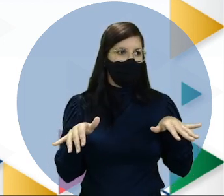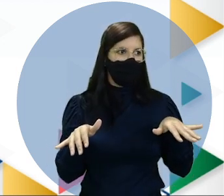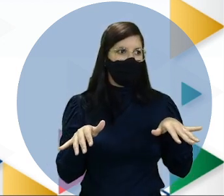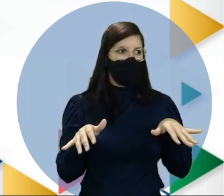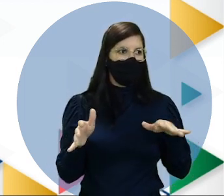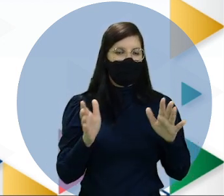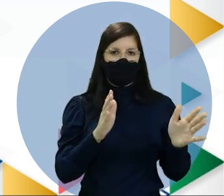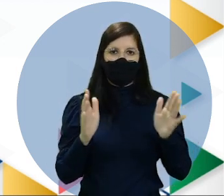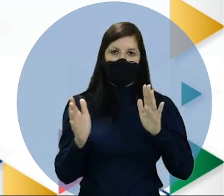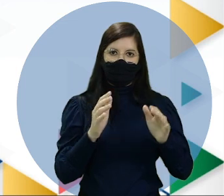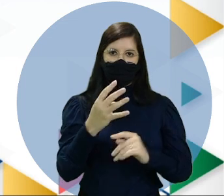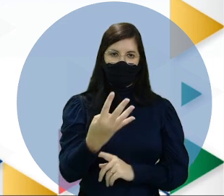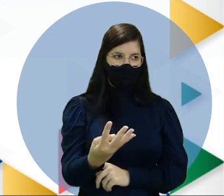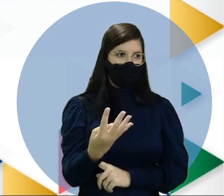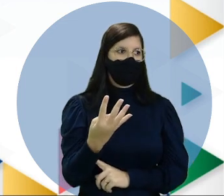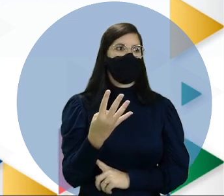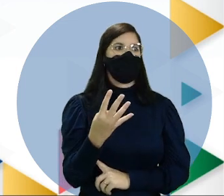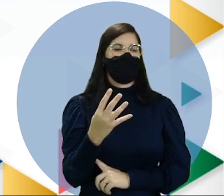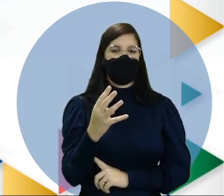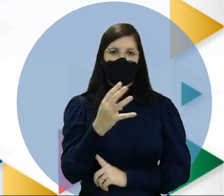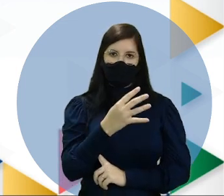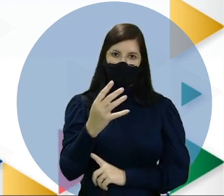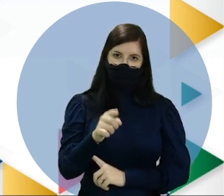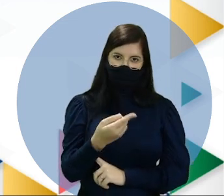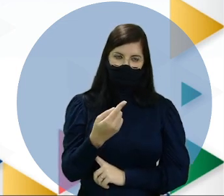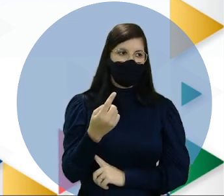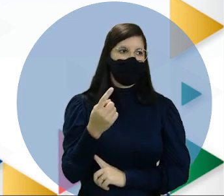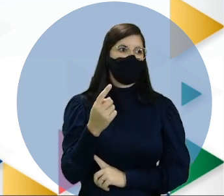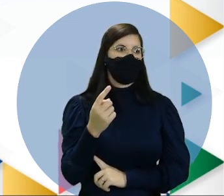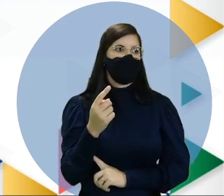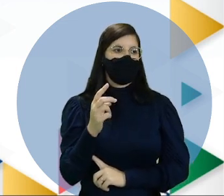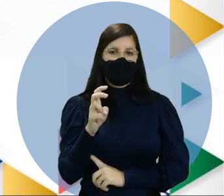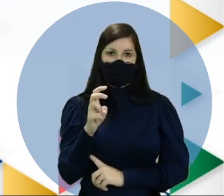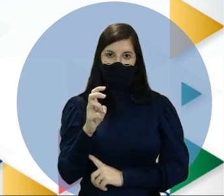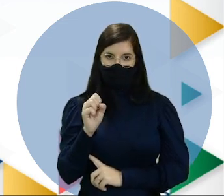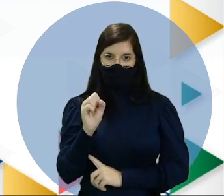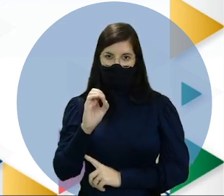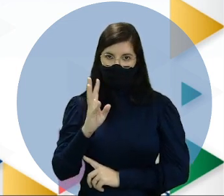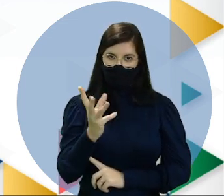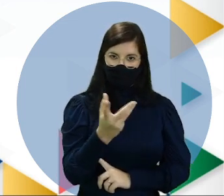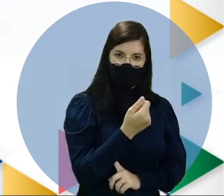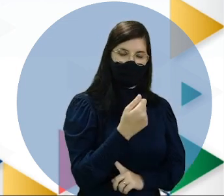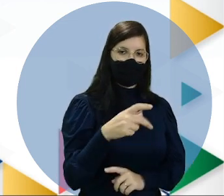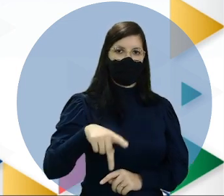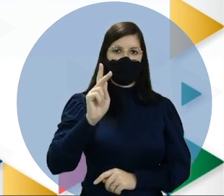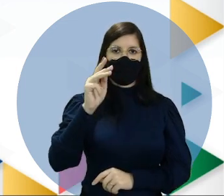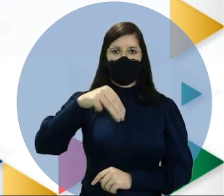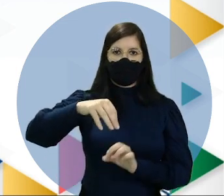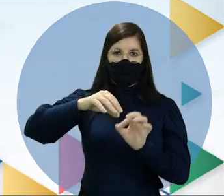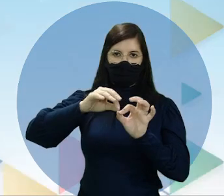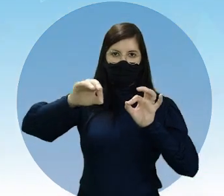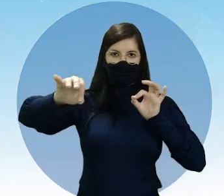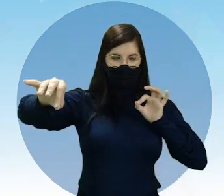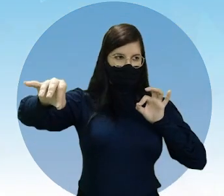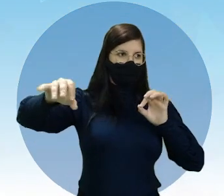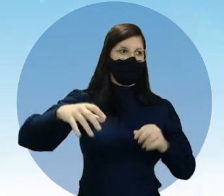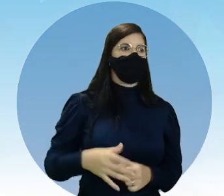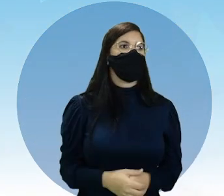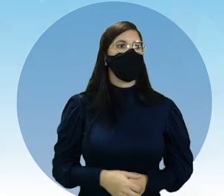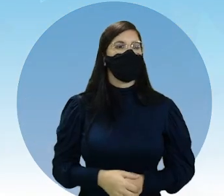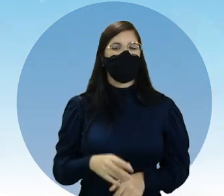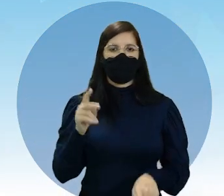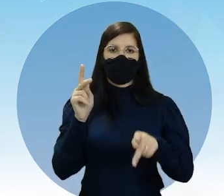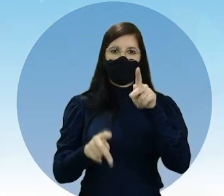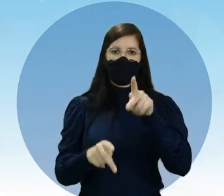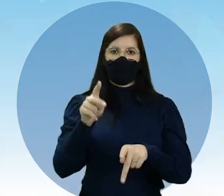uma extensão de 44 milhões 580 mil quilômetros quadrados. A